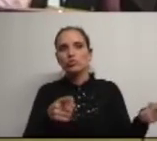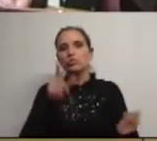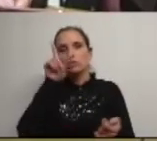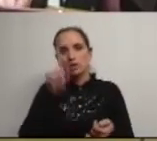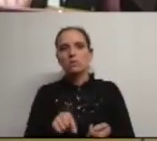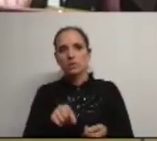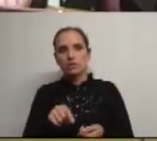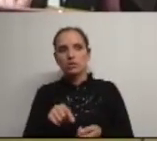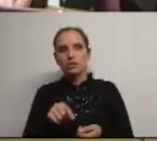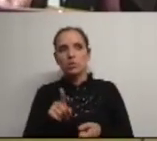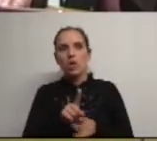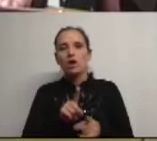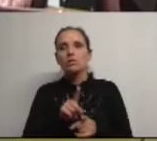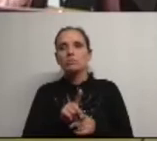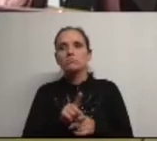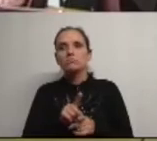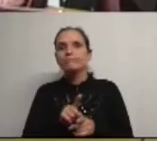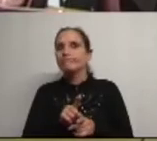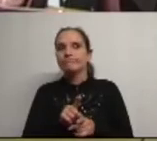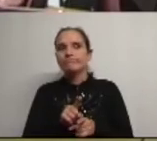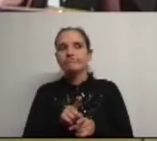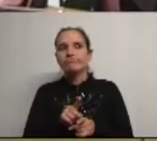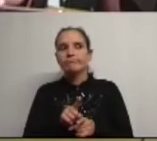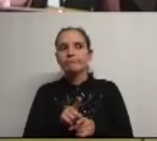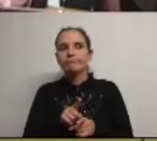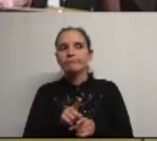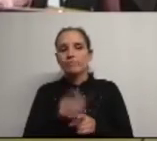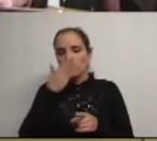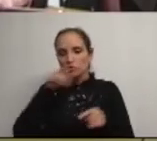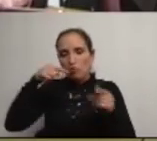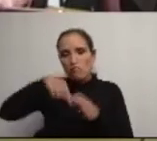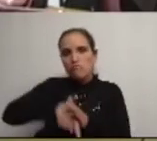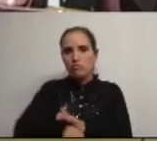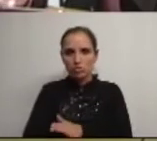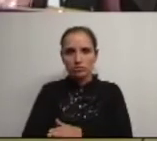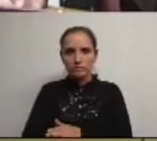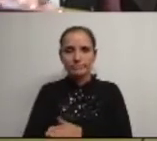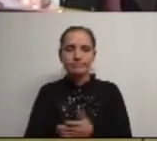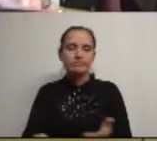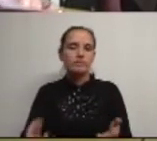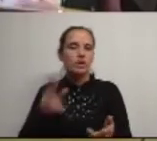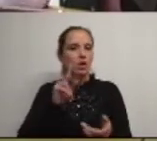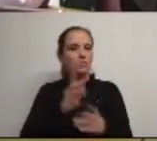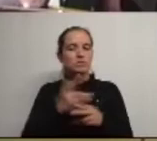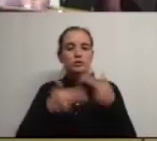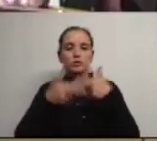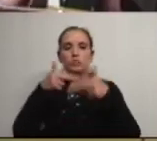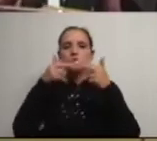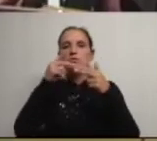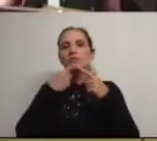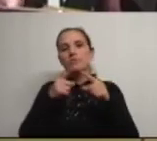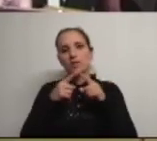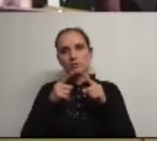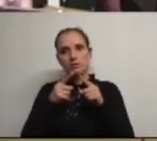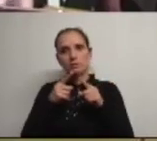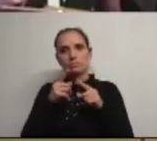que faz um verdadeiro furo artesiano e que exige técnicas construtivas diferentes daquelas